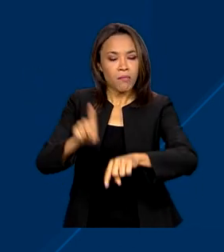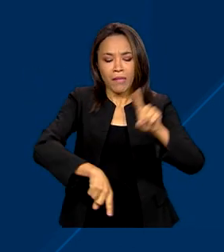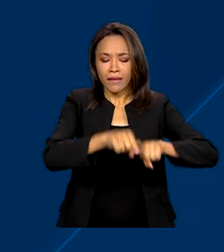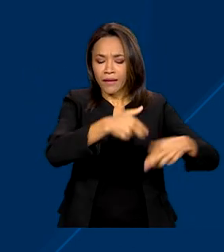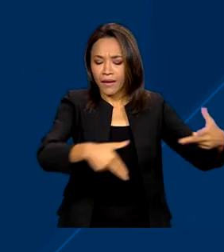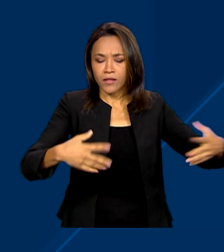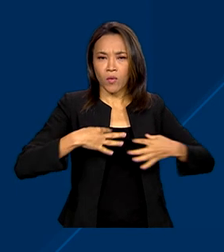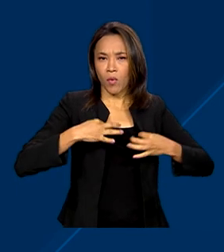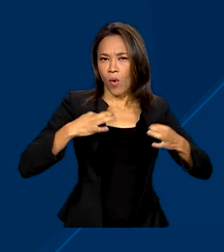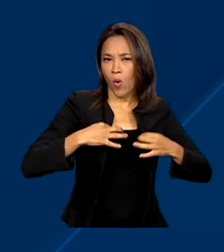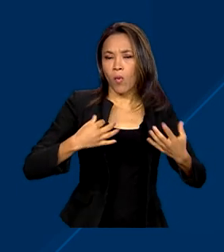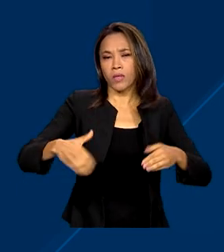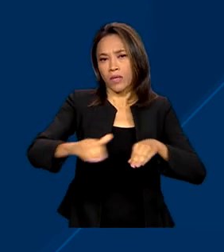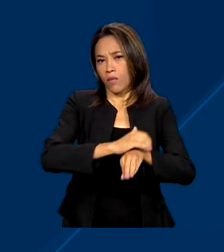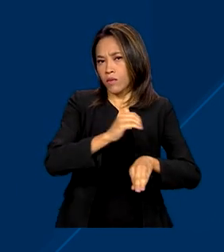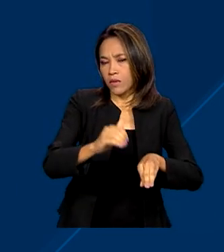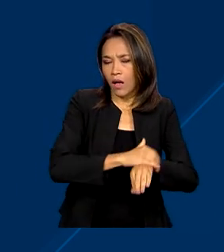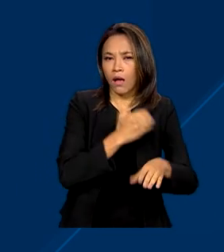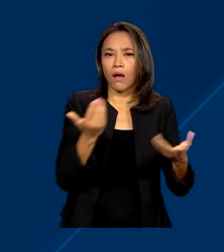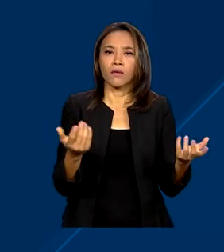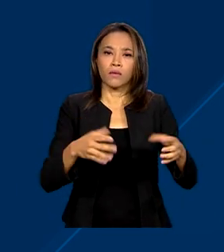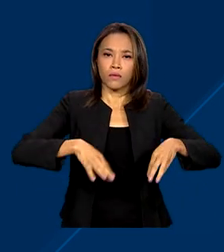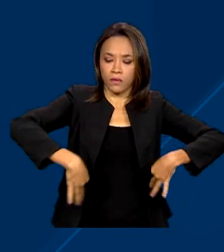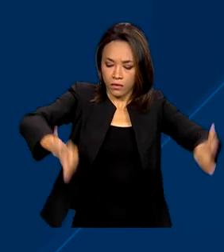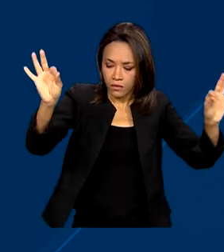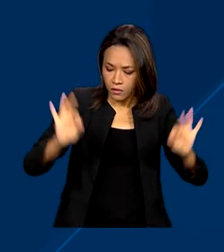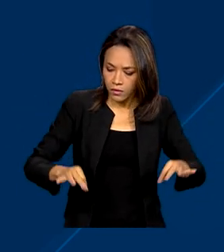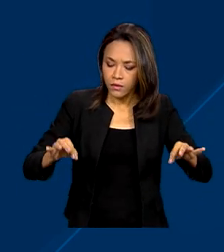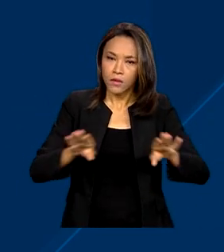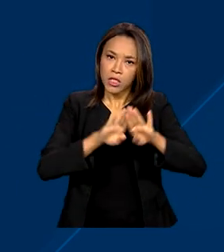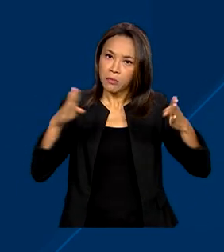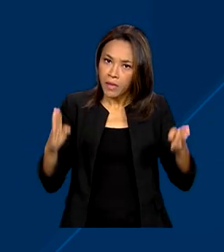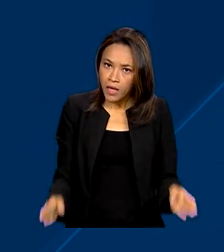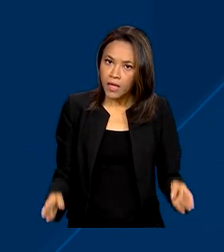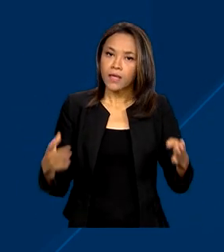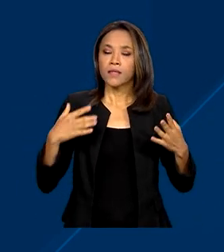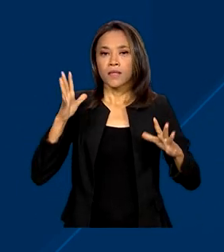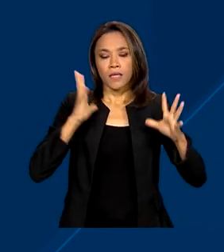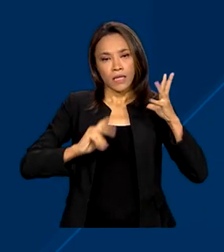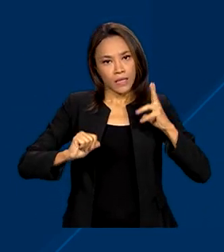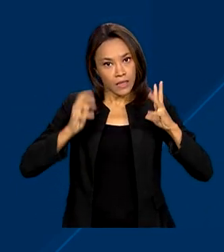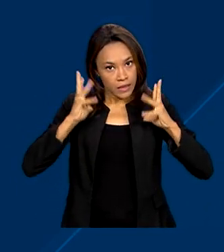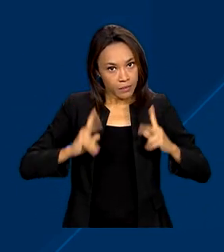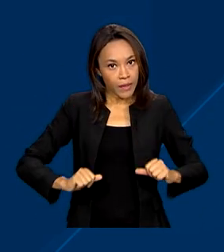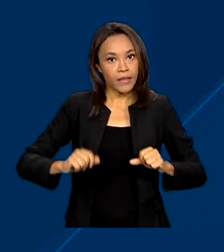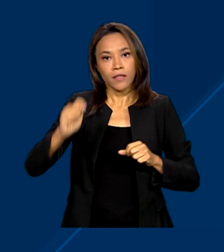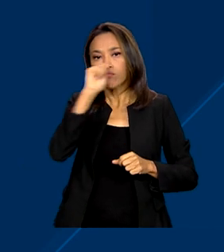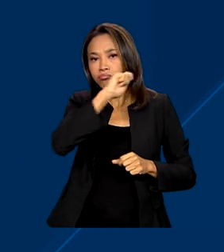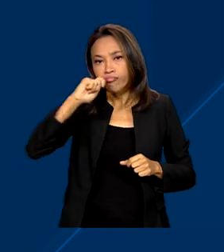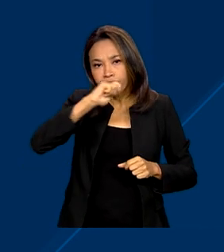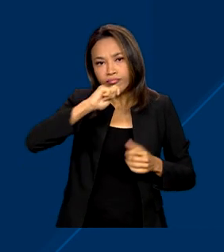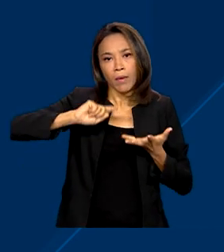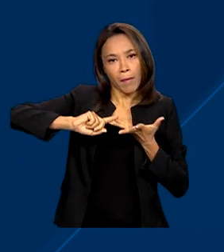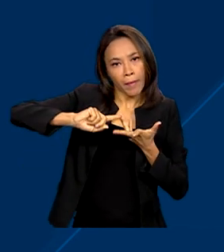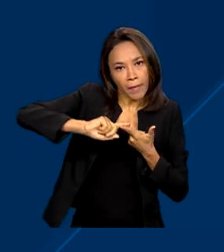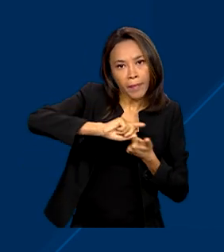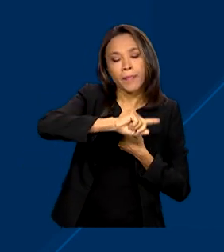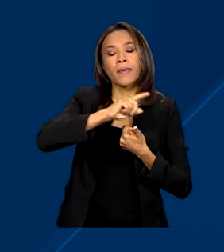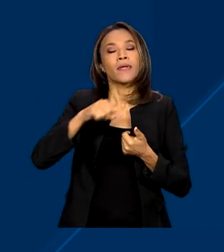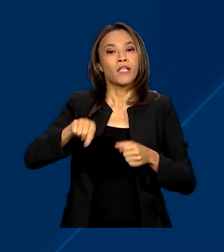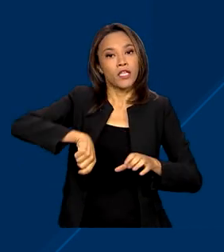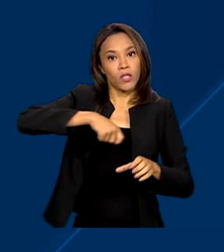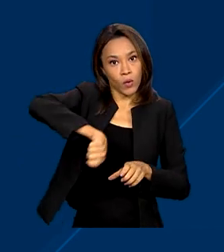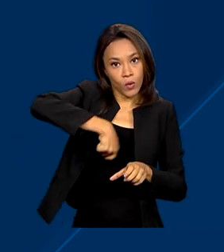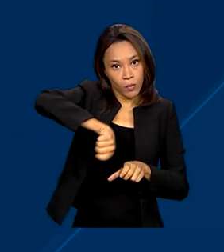como roupas, calçados, itens de cama, mesa e banho, higiene pessoal, material de limpeza e utensílios de